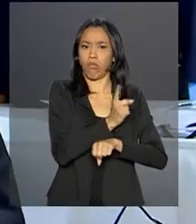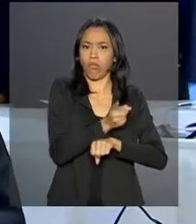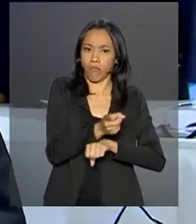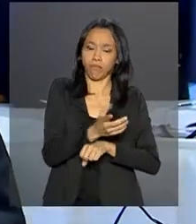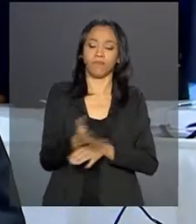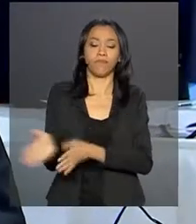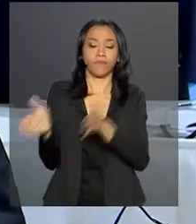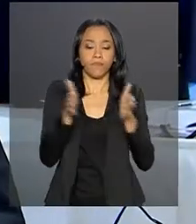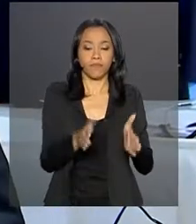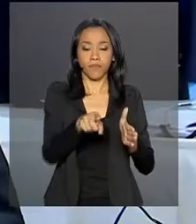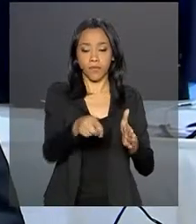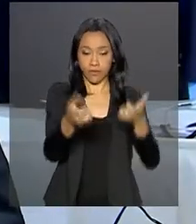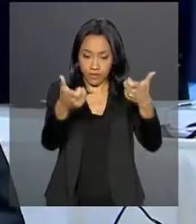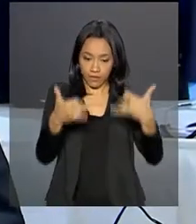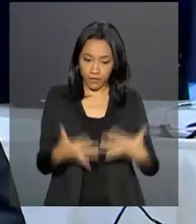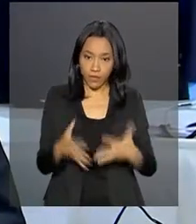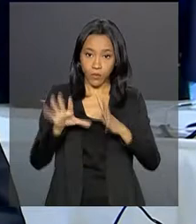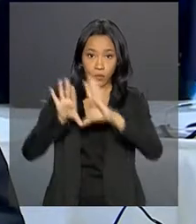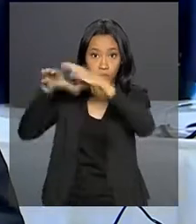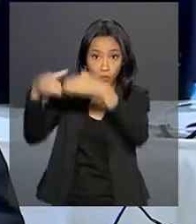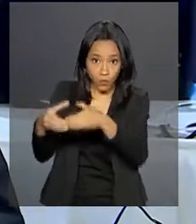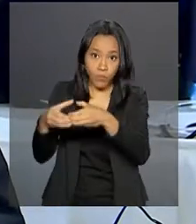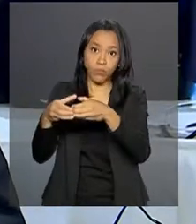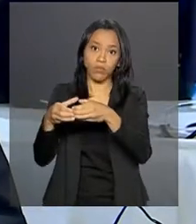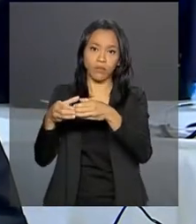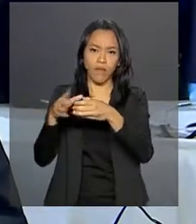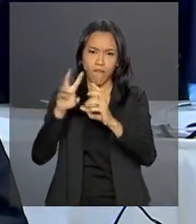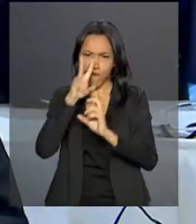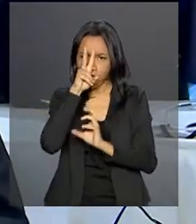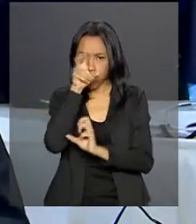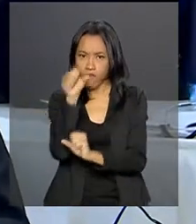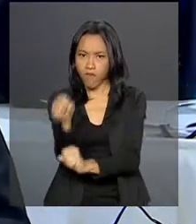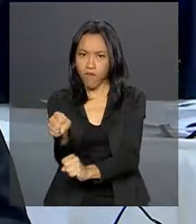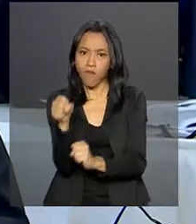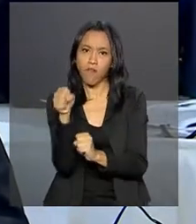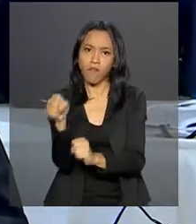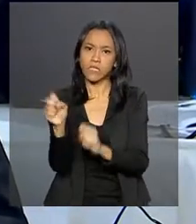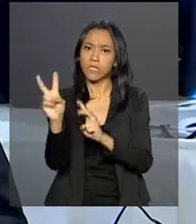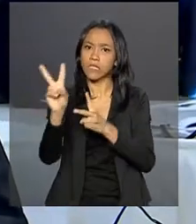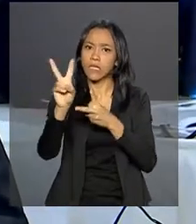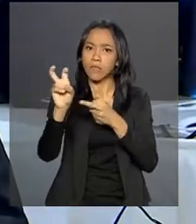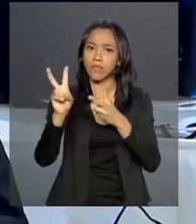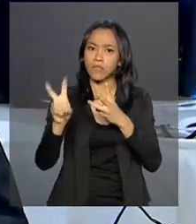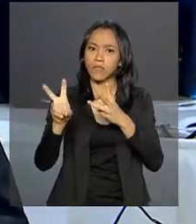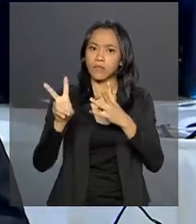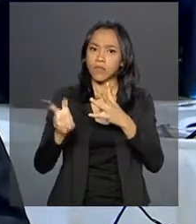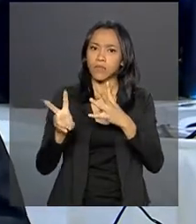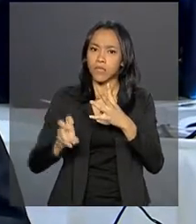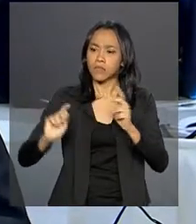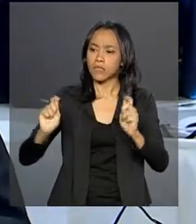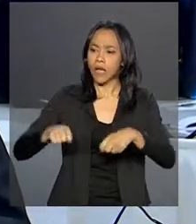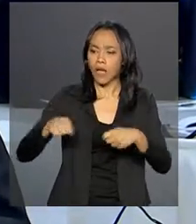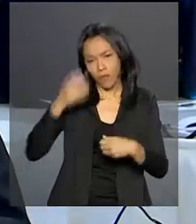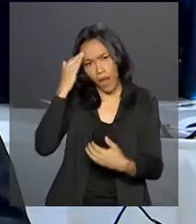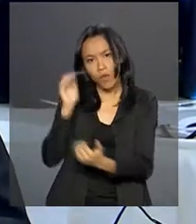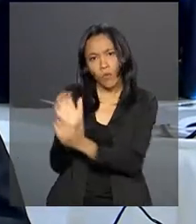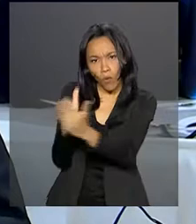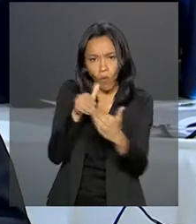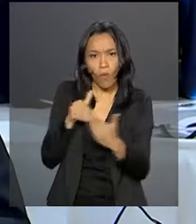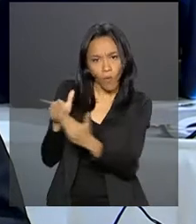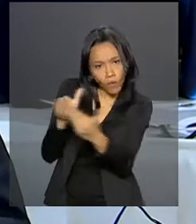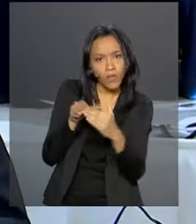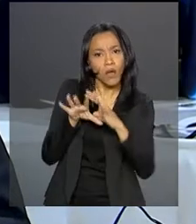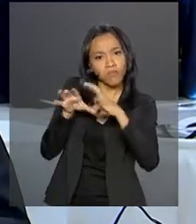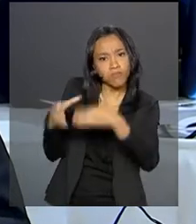A força do BRICS está naquilo que nos mantém coesos, está naqueles temas em torno dos quais podemos convergir e gerar